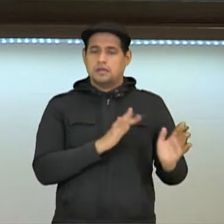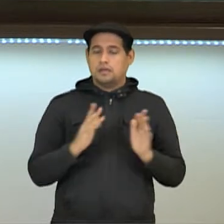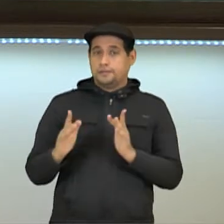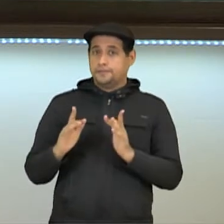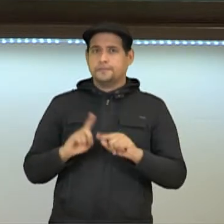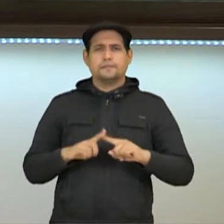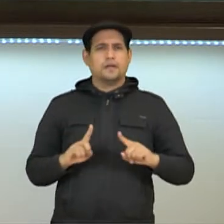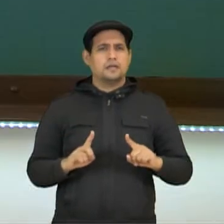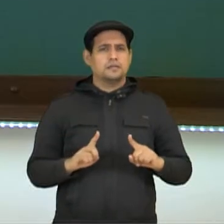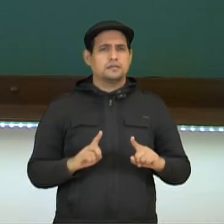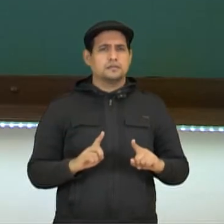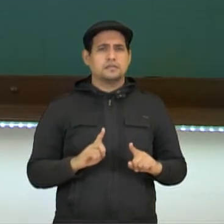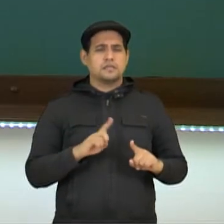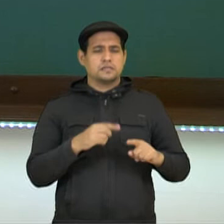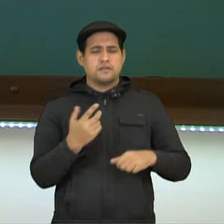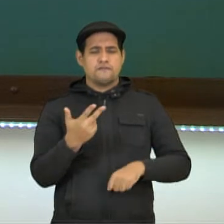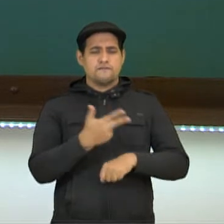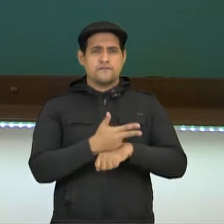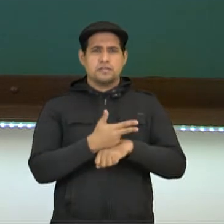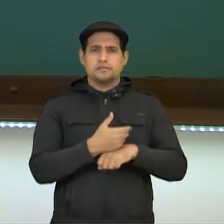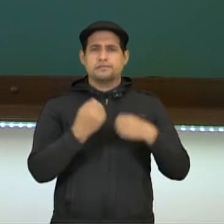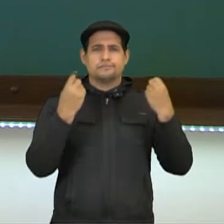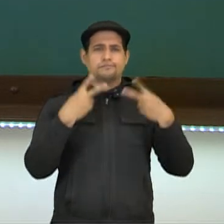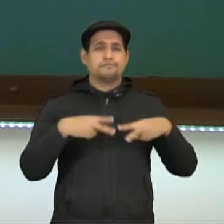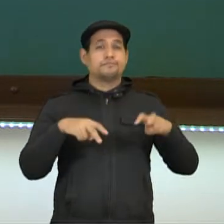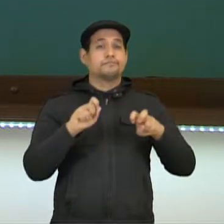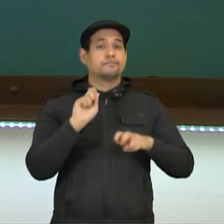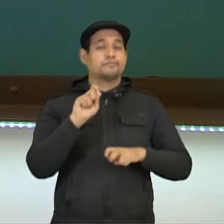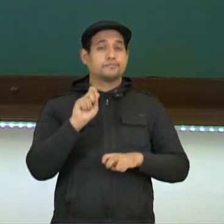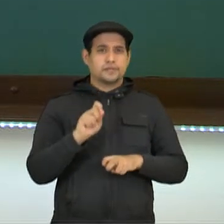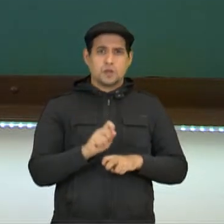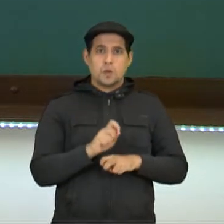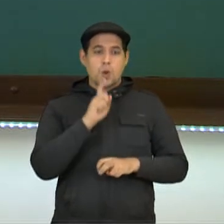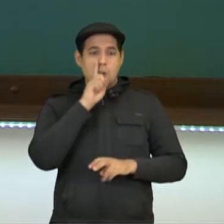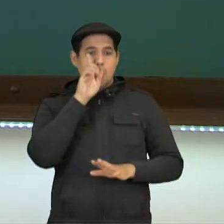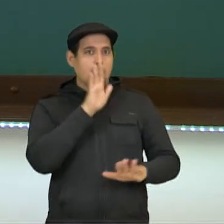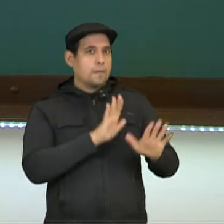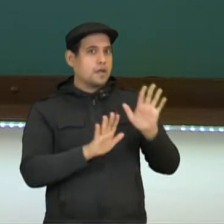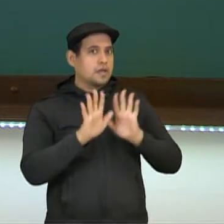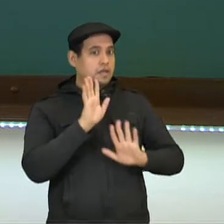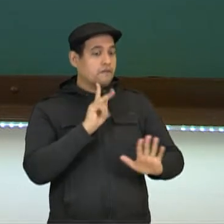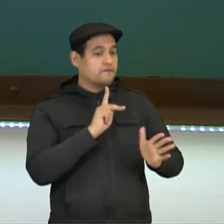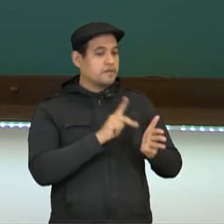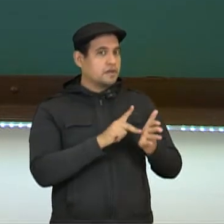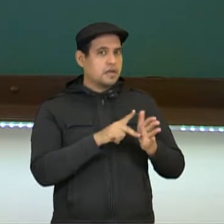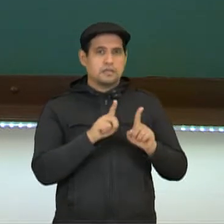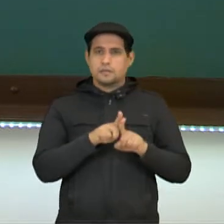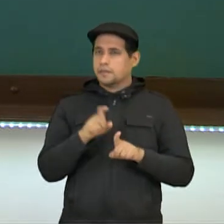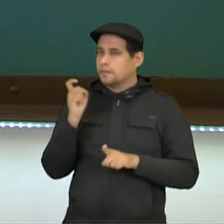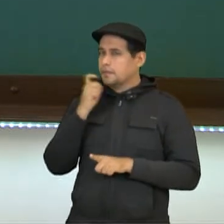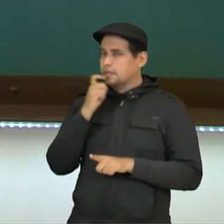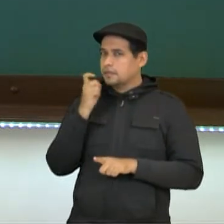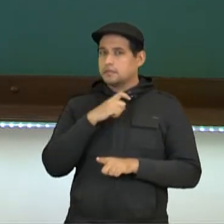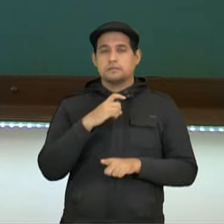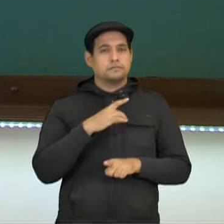aquele período. Então, pessoal, nesse vídeo nós falamos sobre os perigos reais e imaginários